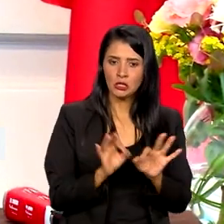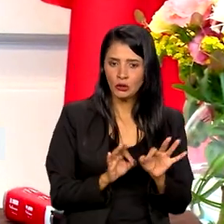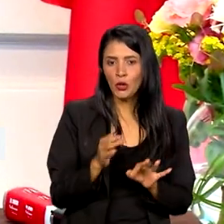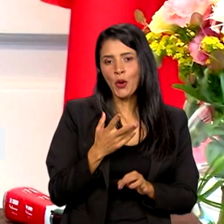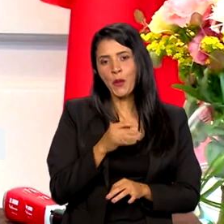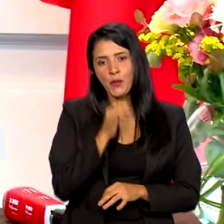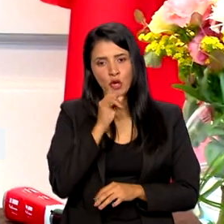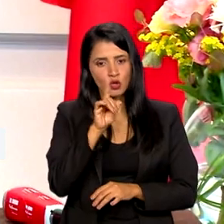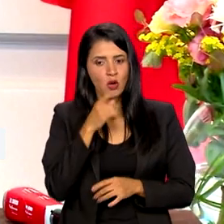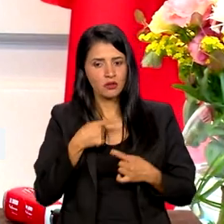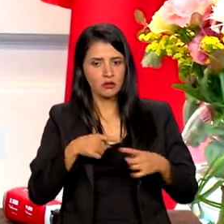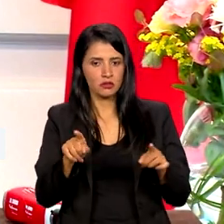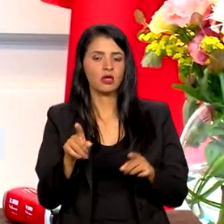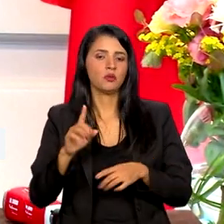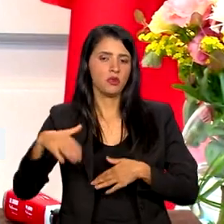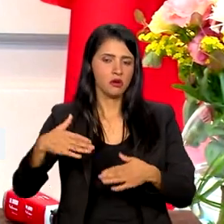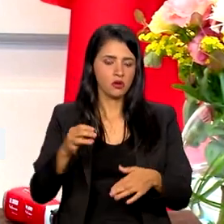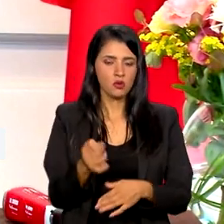ele ainda não foi lançado.